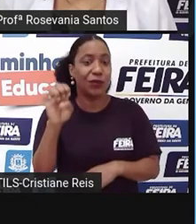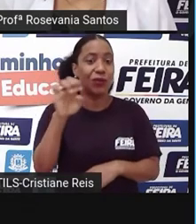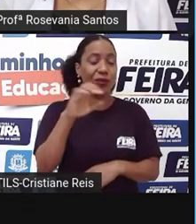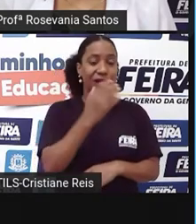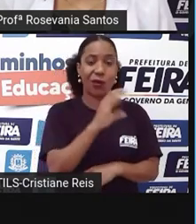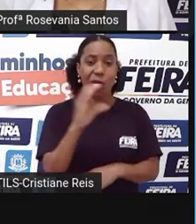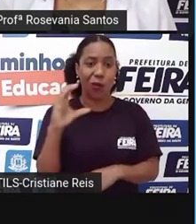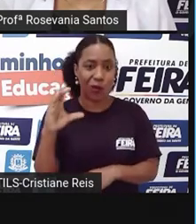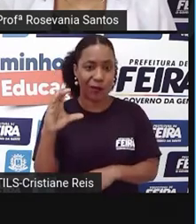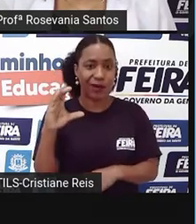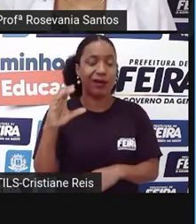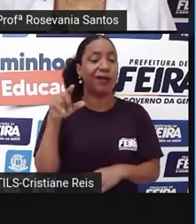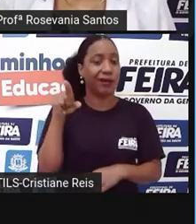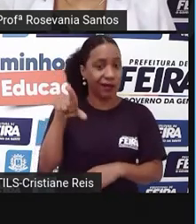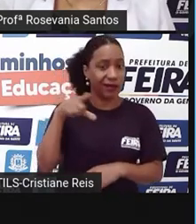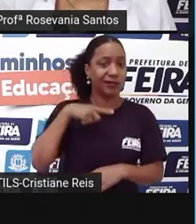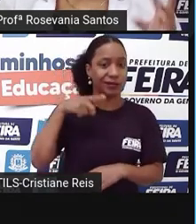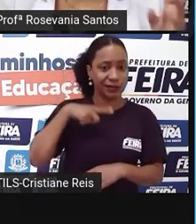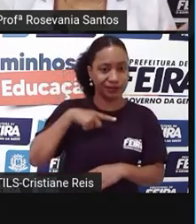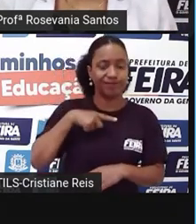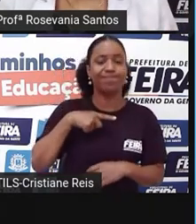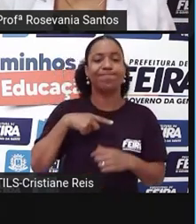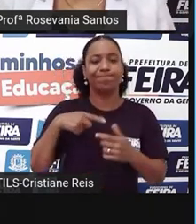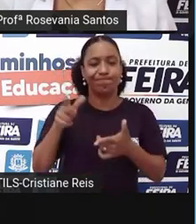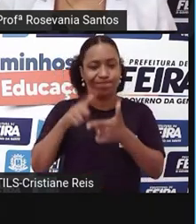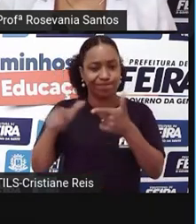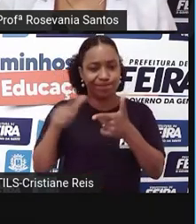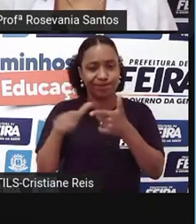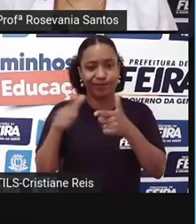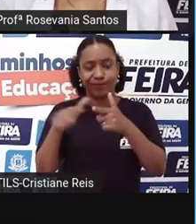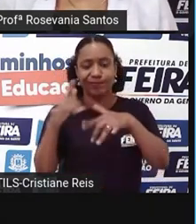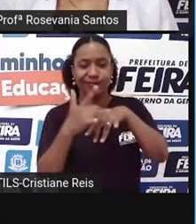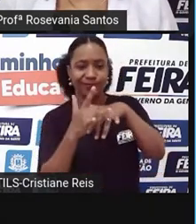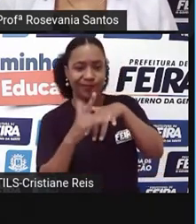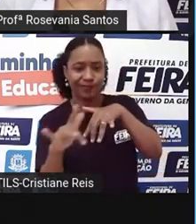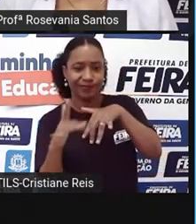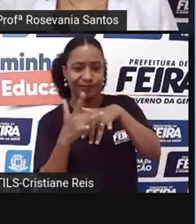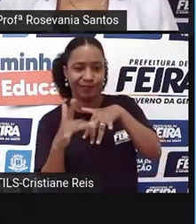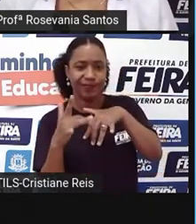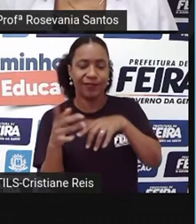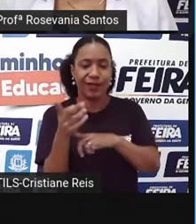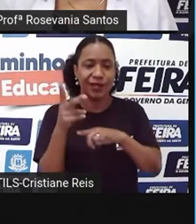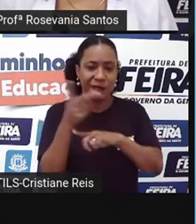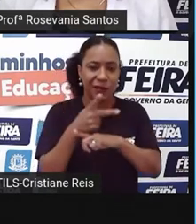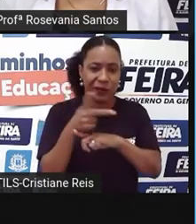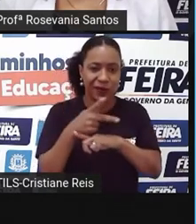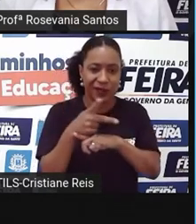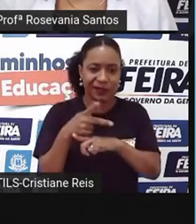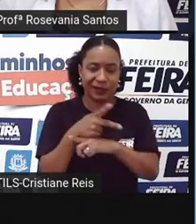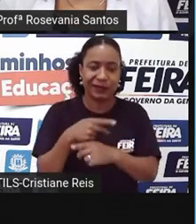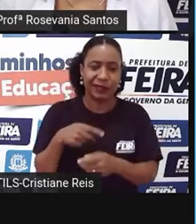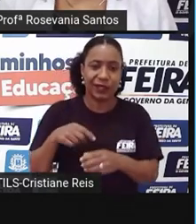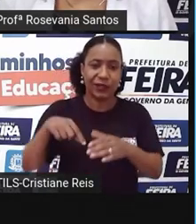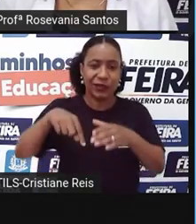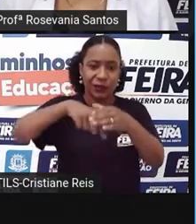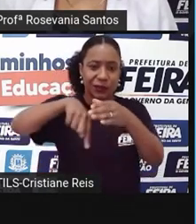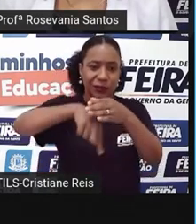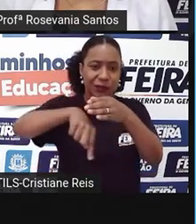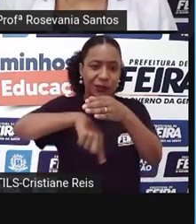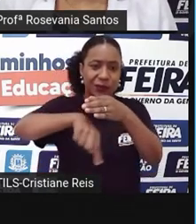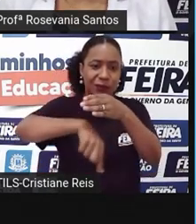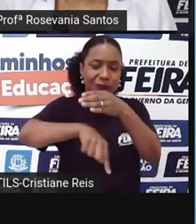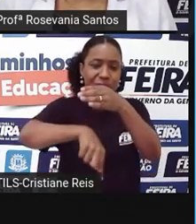E aí, eles são pautados, né, nesses, vamos dizer assim, nesse tripé. Reto é a escavadeira, que destrói a floresta, porque